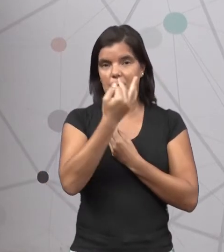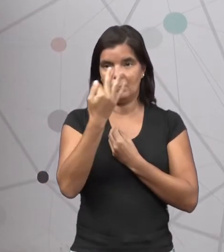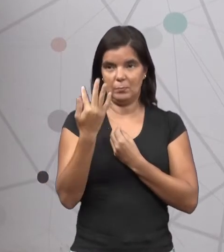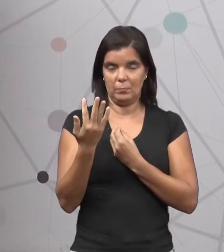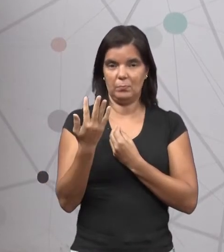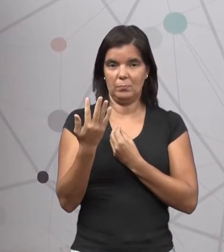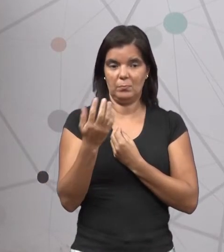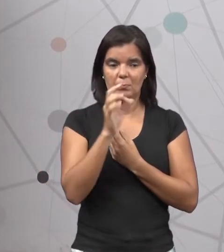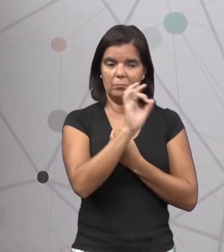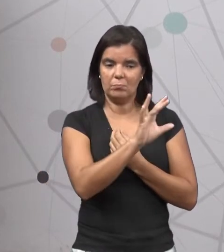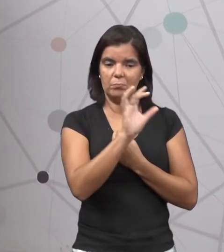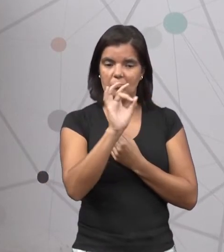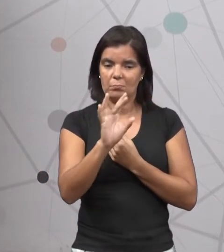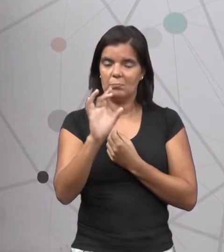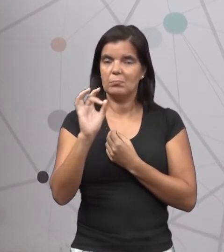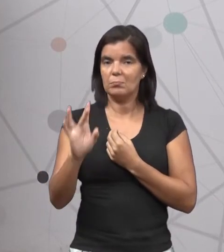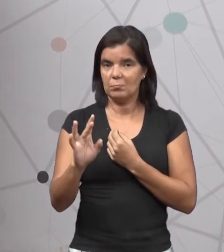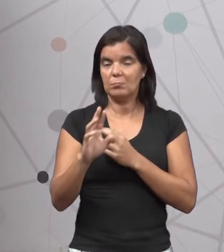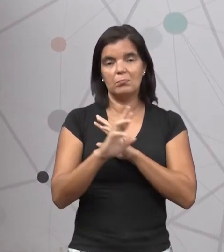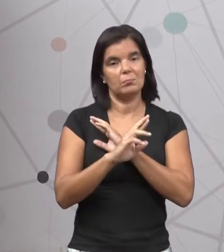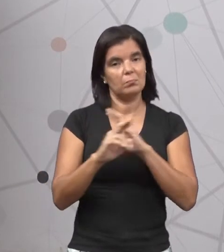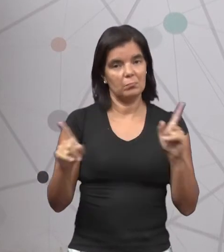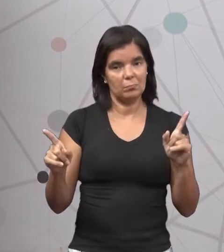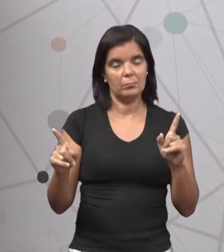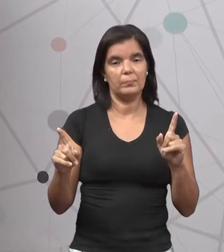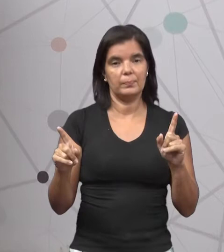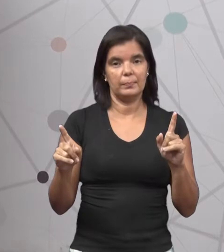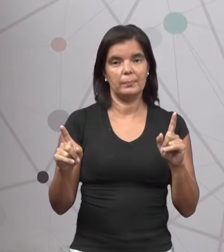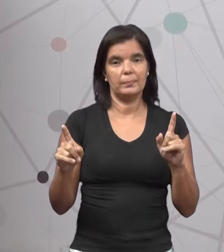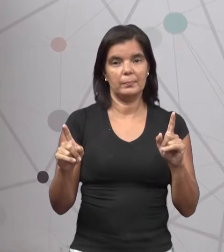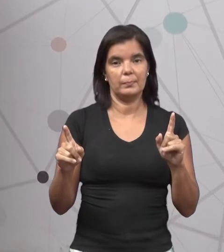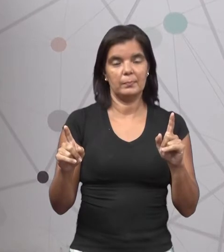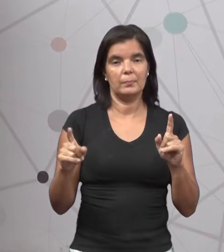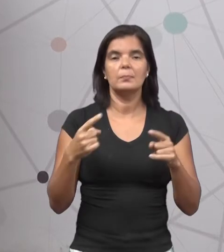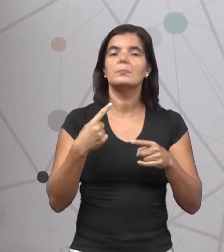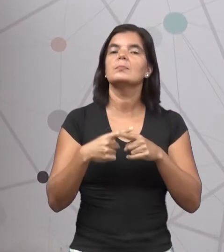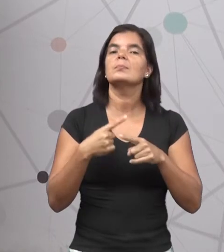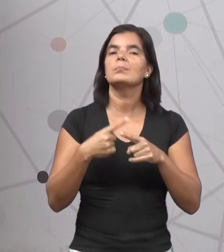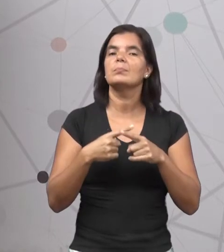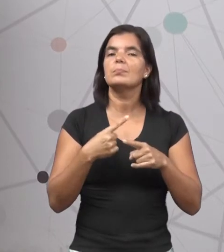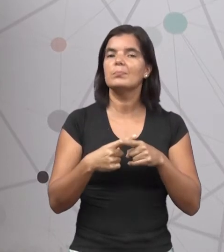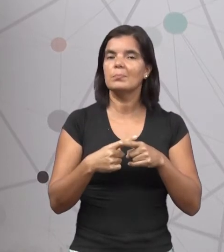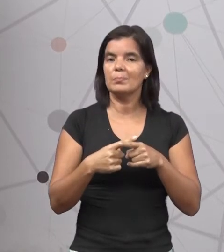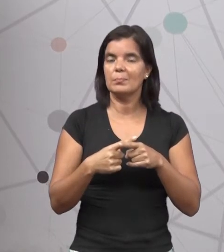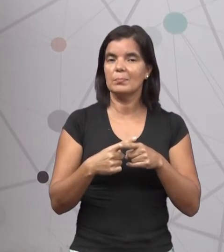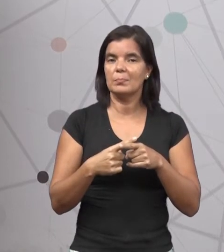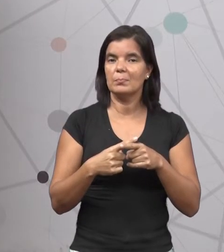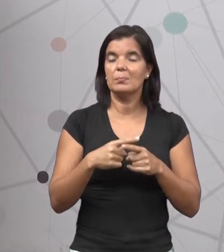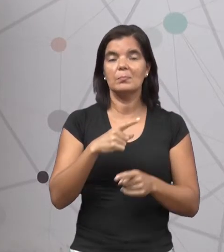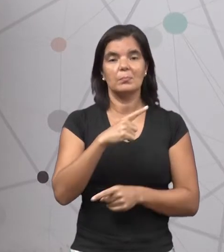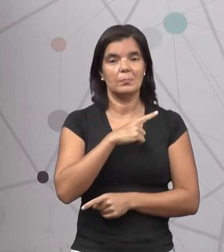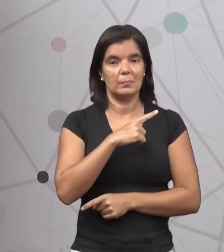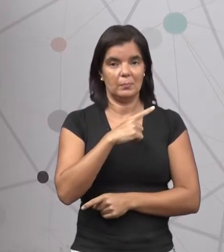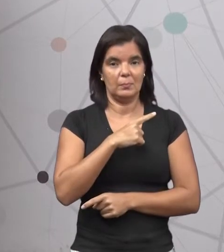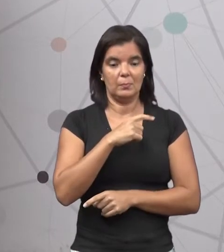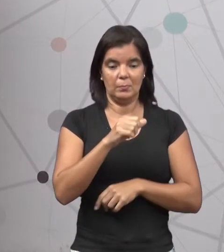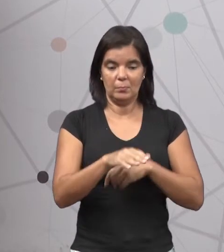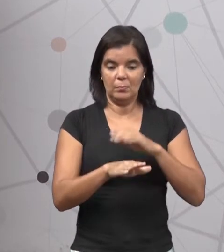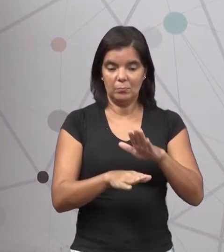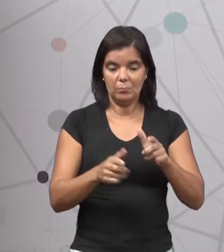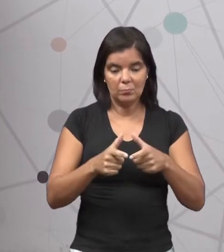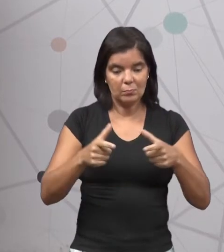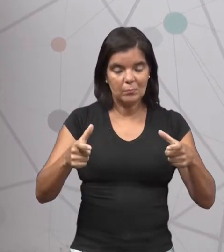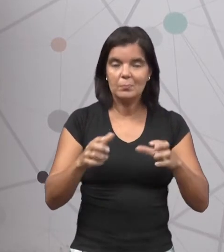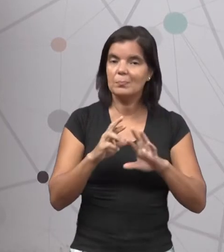de passos De cada um deles Foi diferente Porque Eles tinham passos De